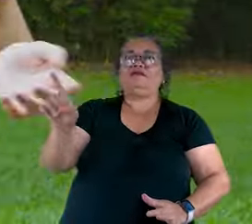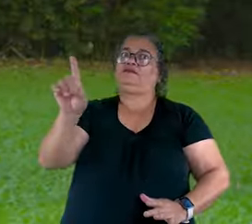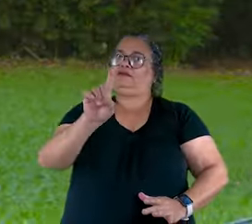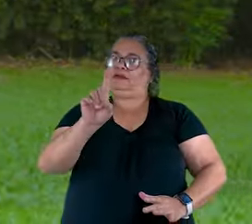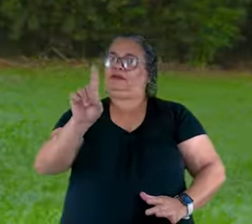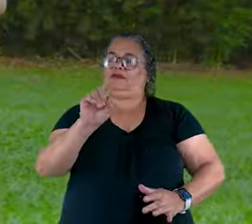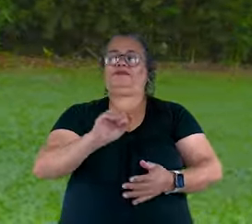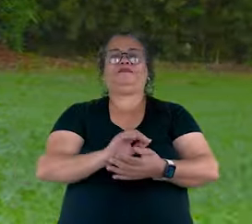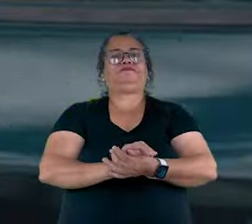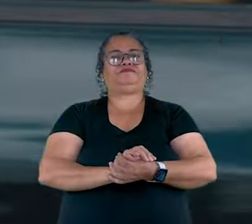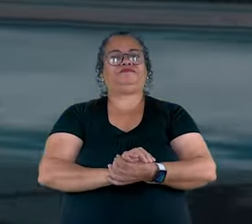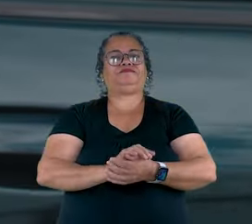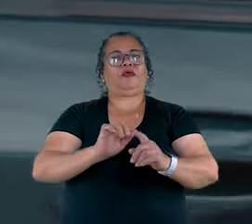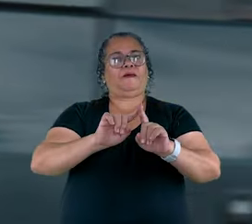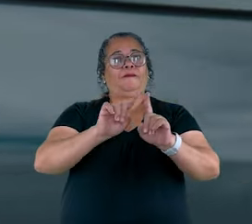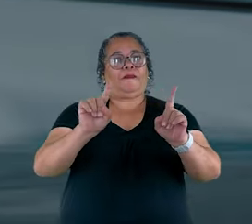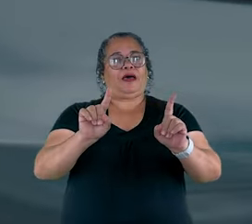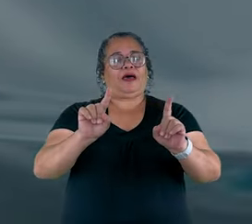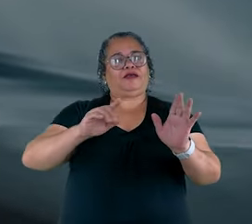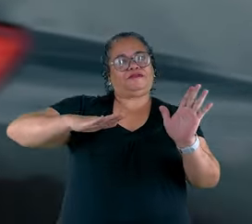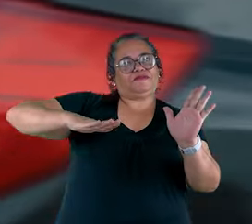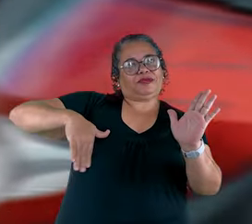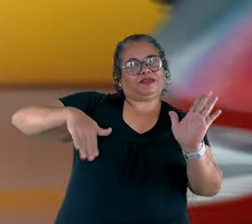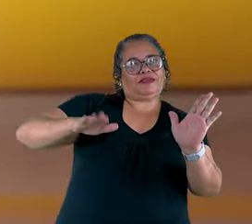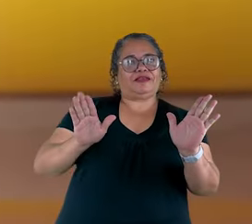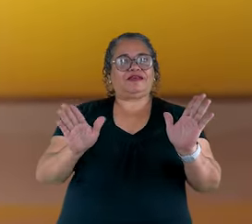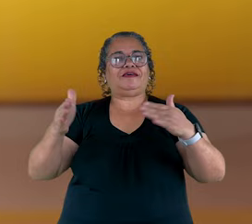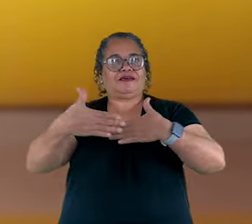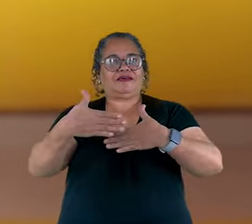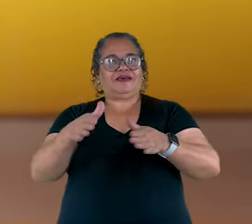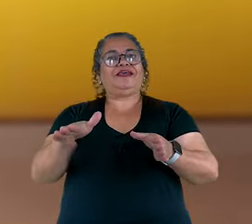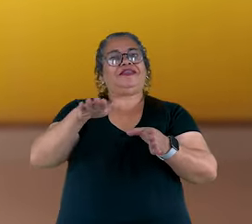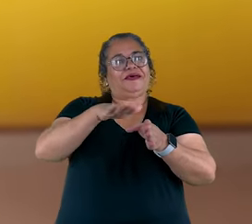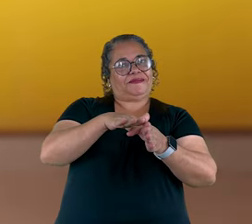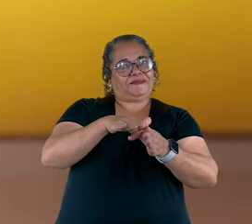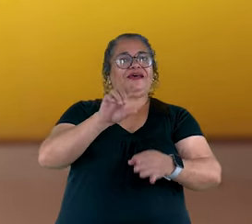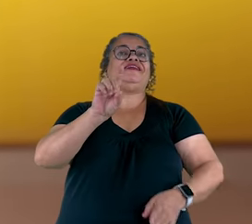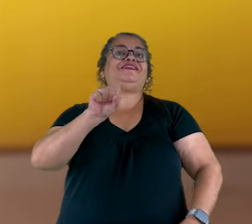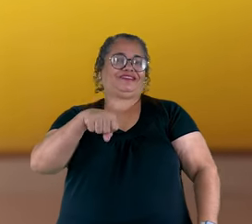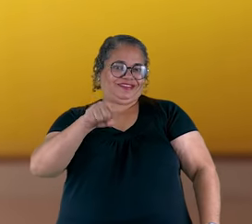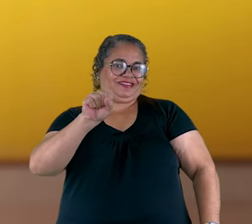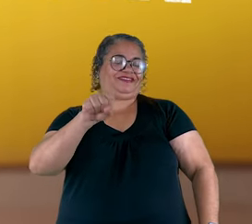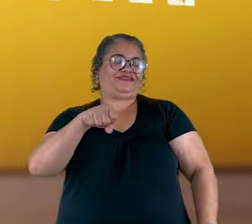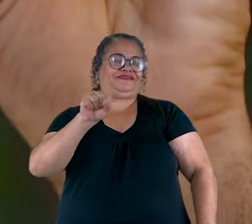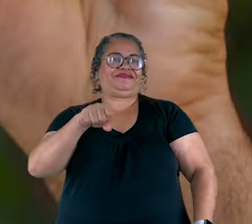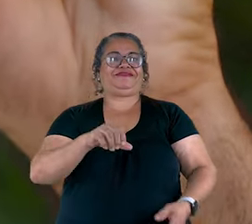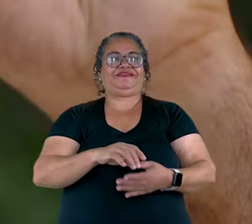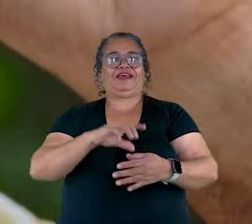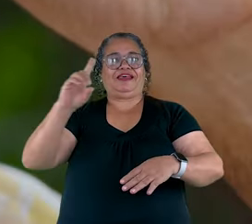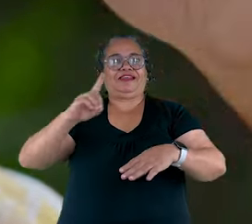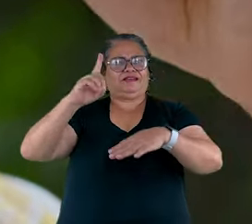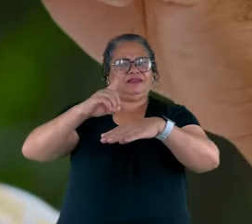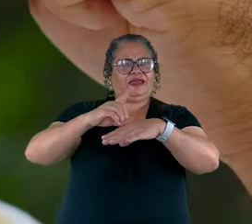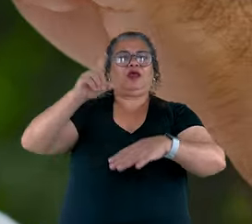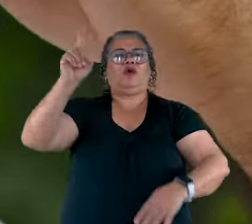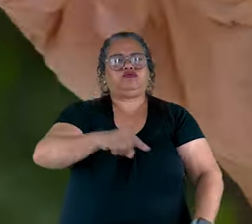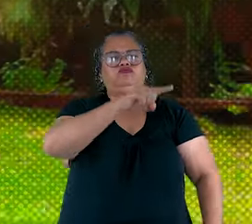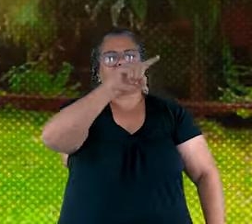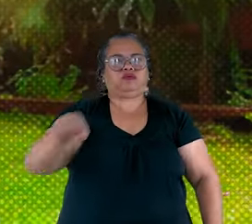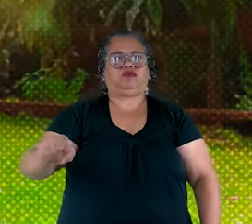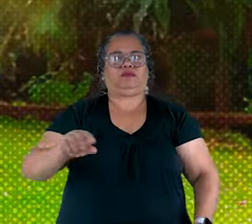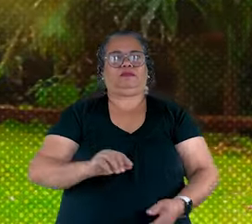Também não, né? Mas rola de tampar caixas d'água e piscinas? Aí, rola sim, senhor. Dengue não, né?